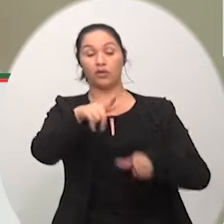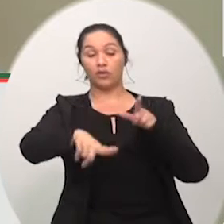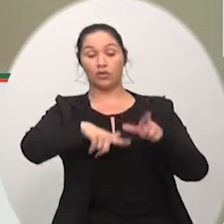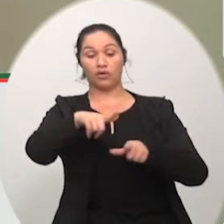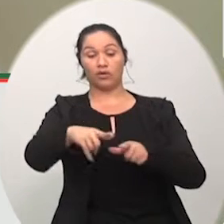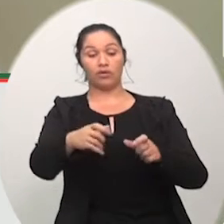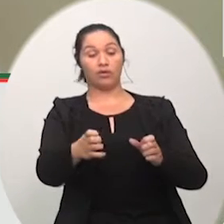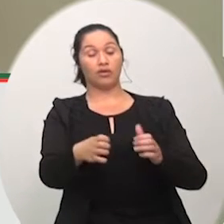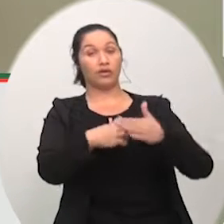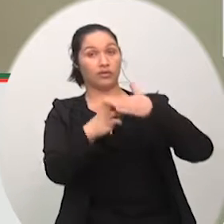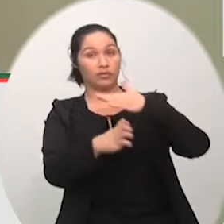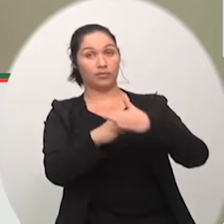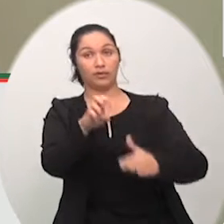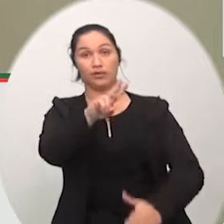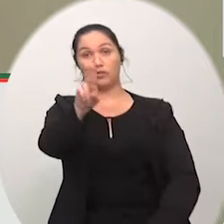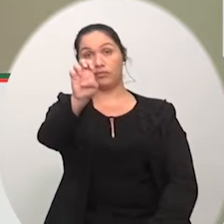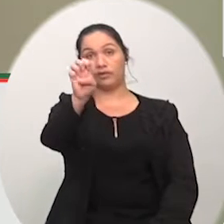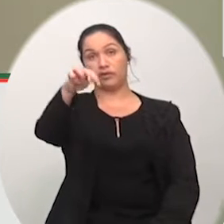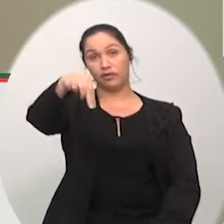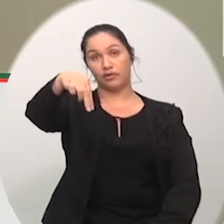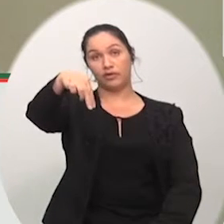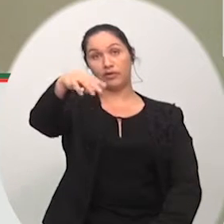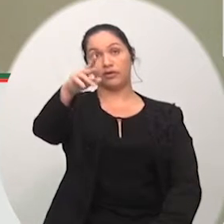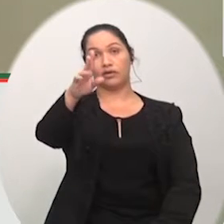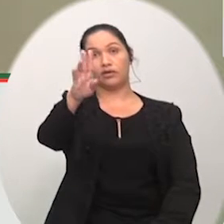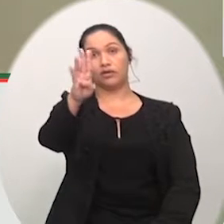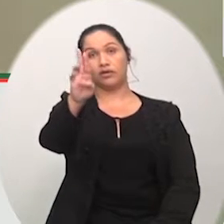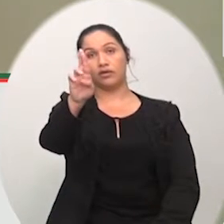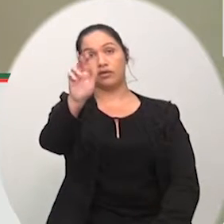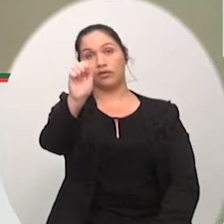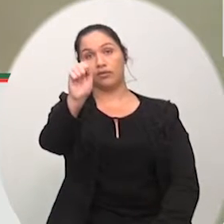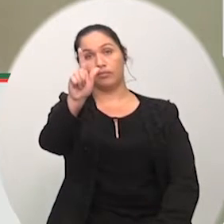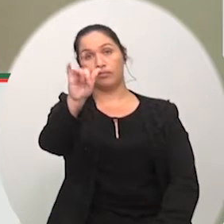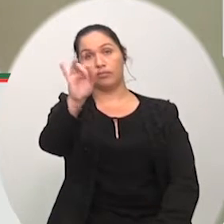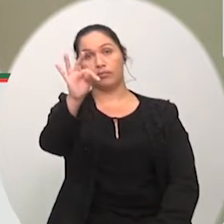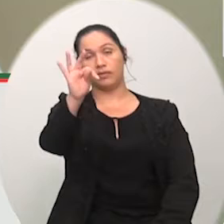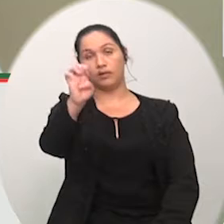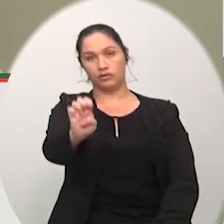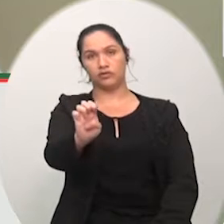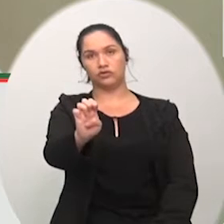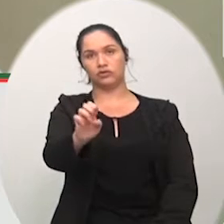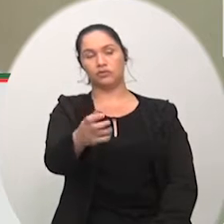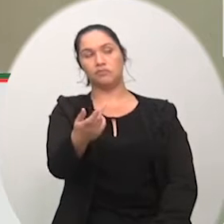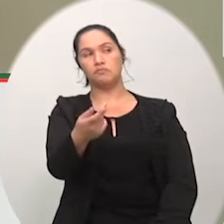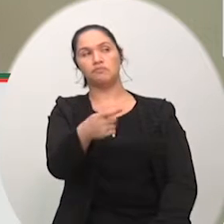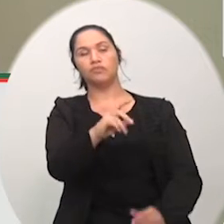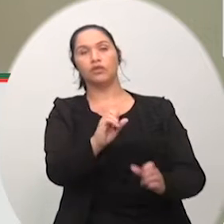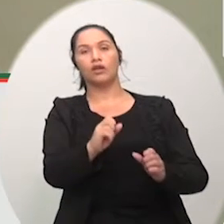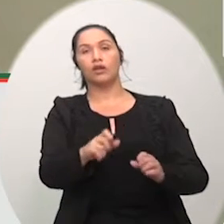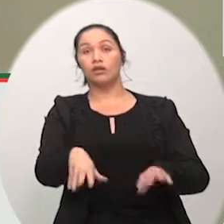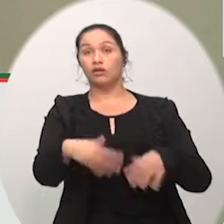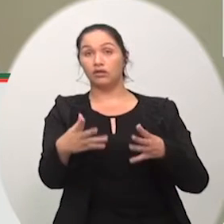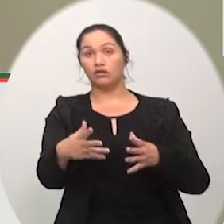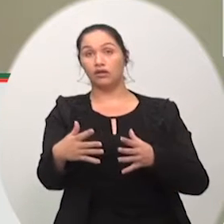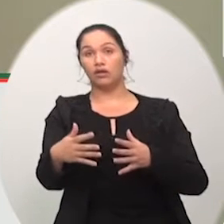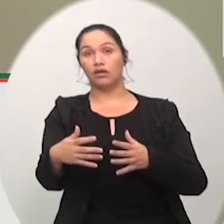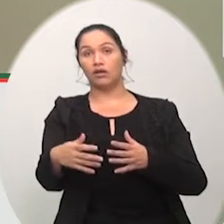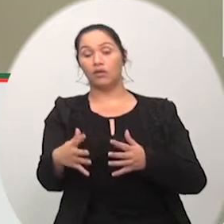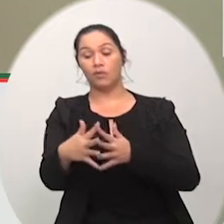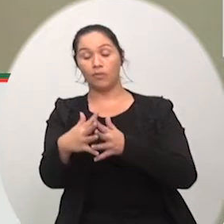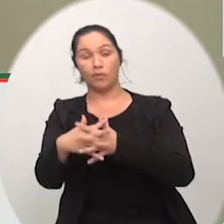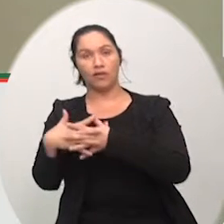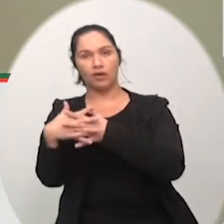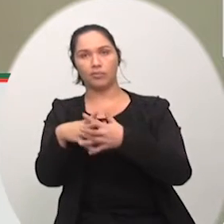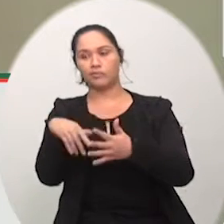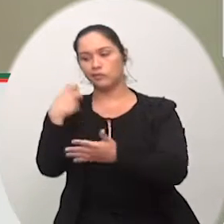pagamos as pessoas que transportam as telhas que é o frete que nós pagamos, a gente sabe